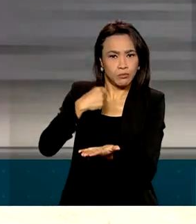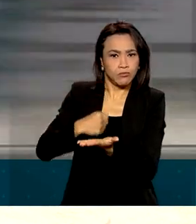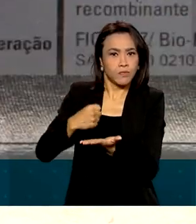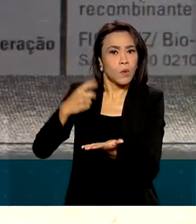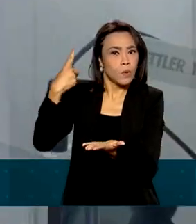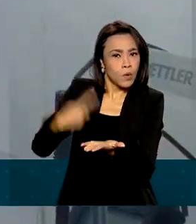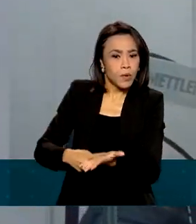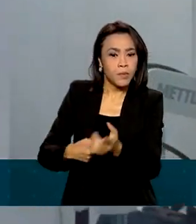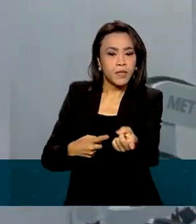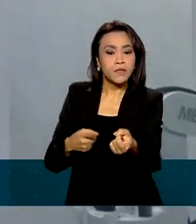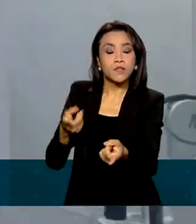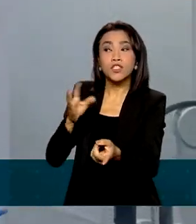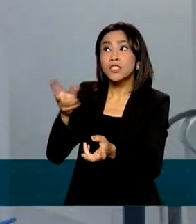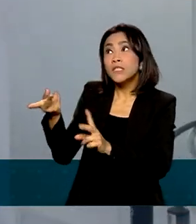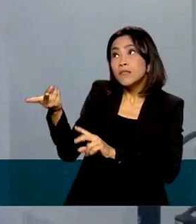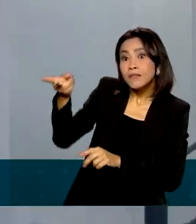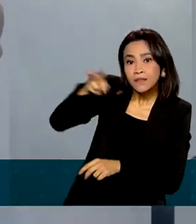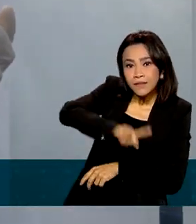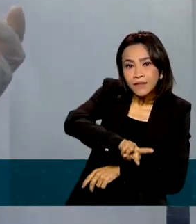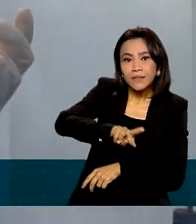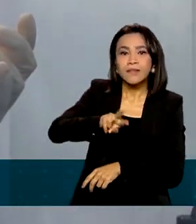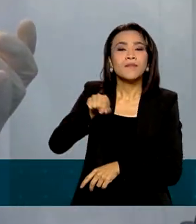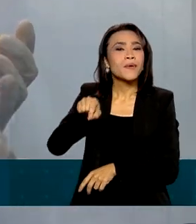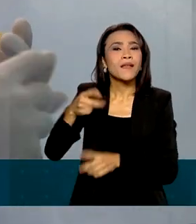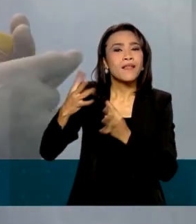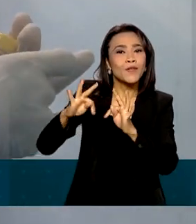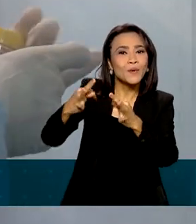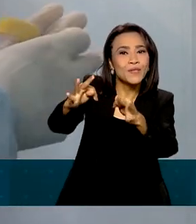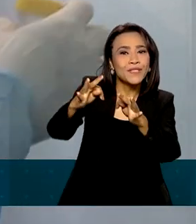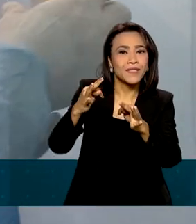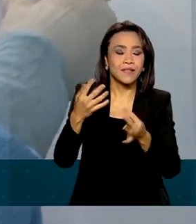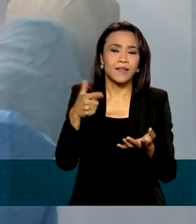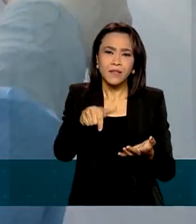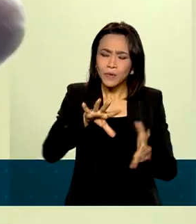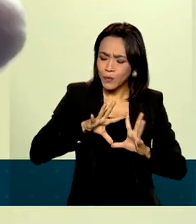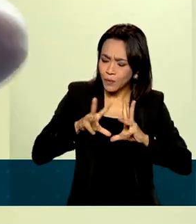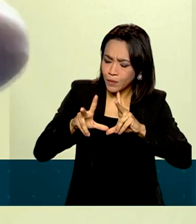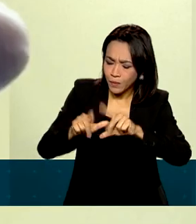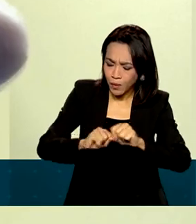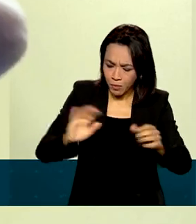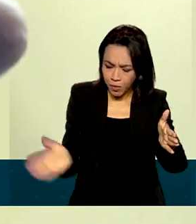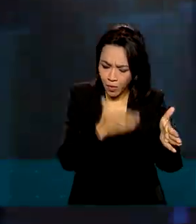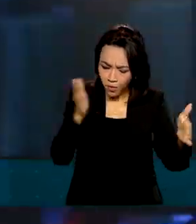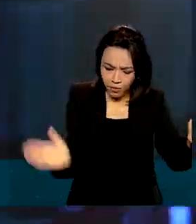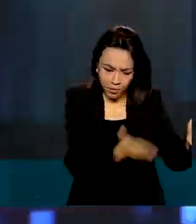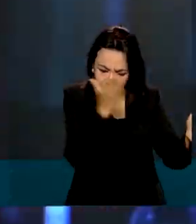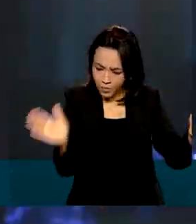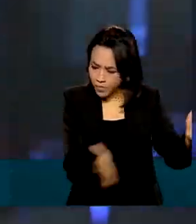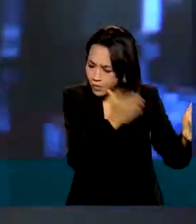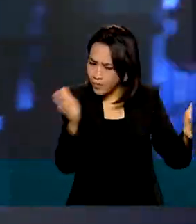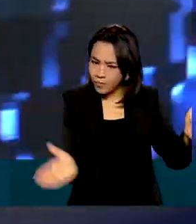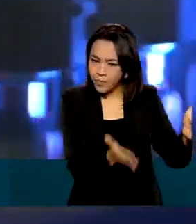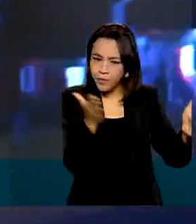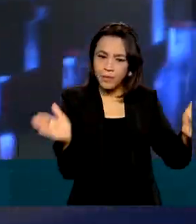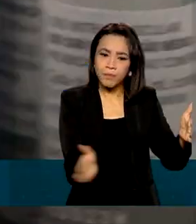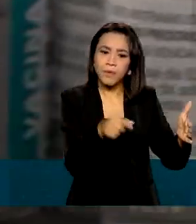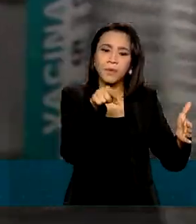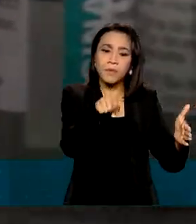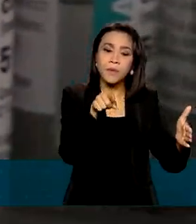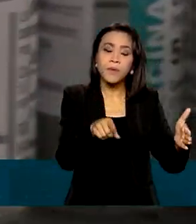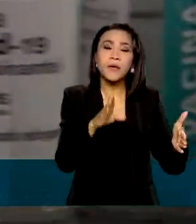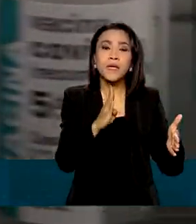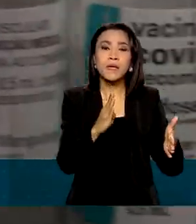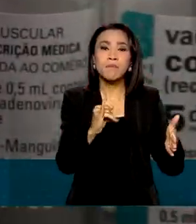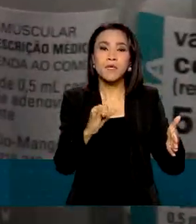a transferência de tecnologia. Com isso, todo o processo de produção é realizado na fábrica de biomanguinhos,